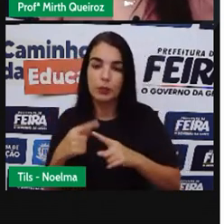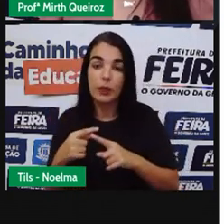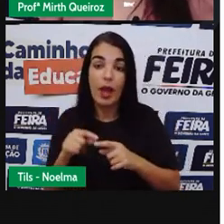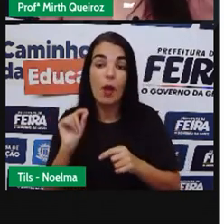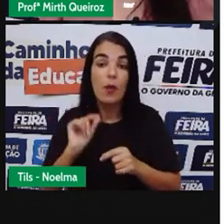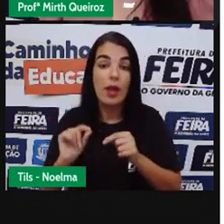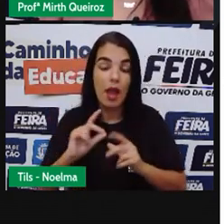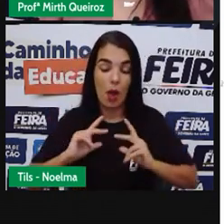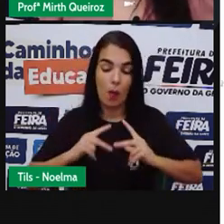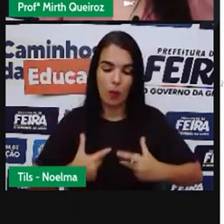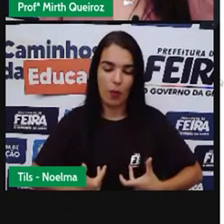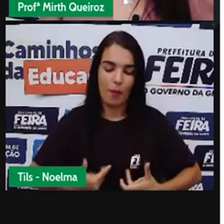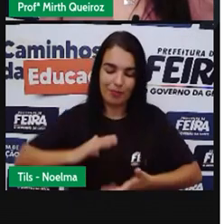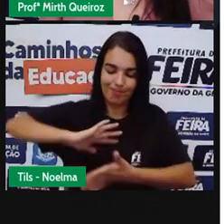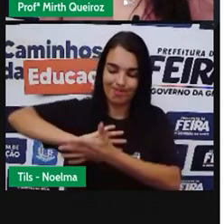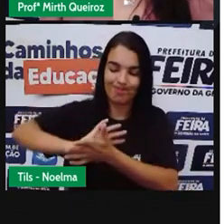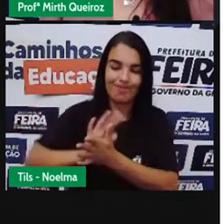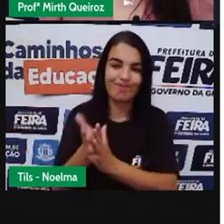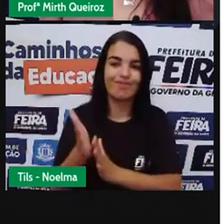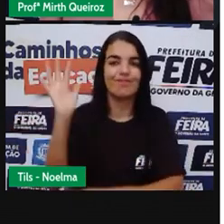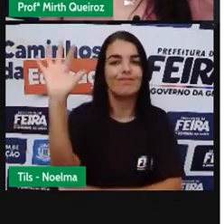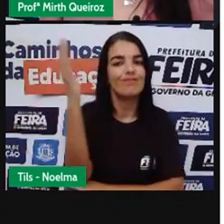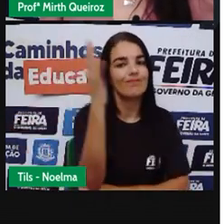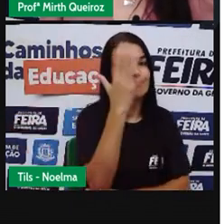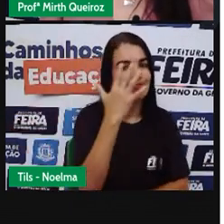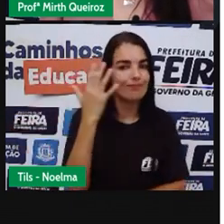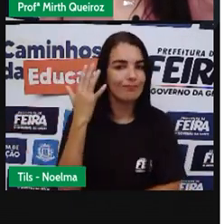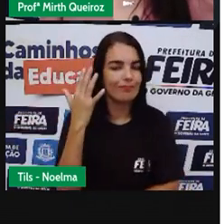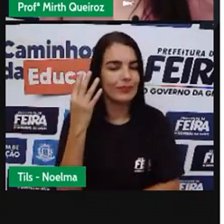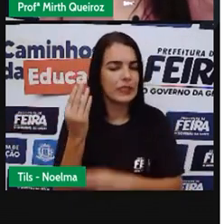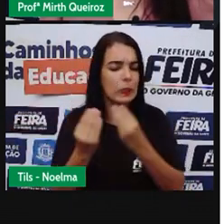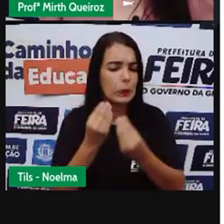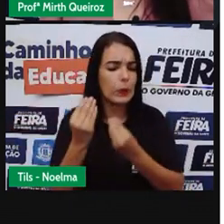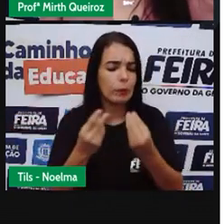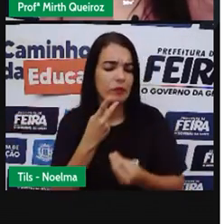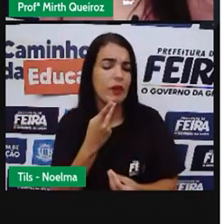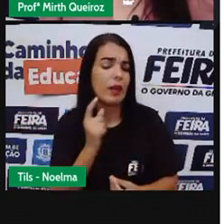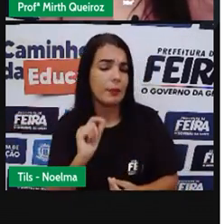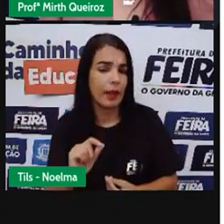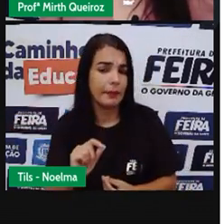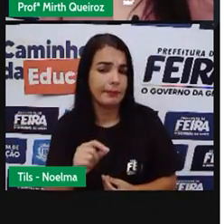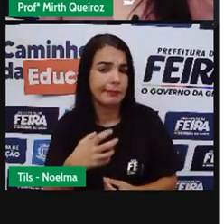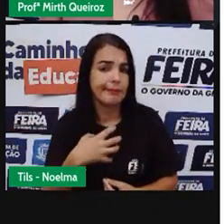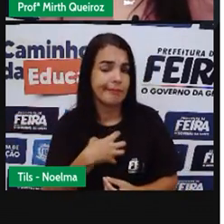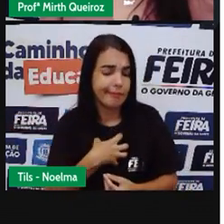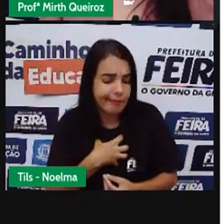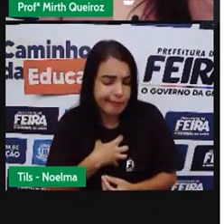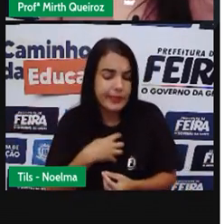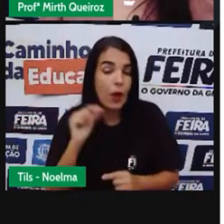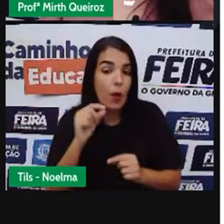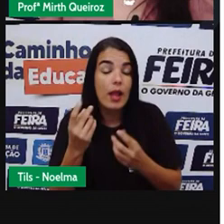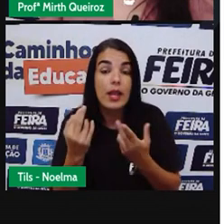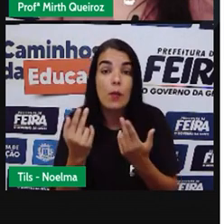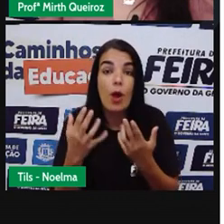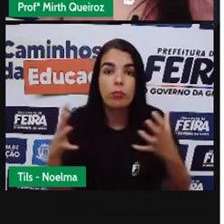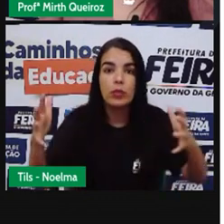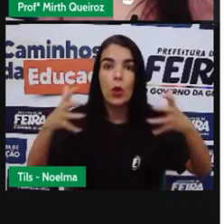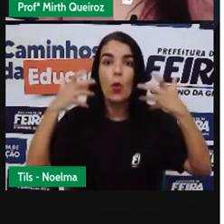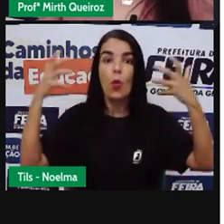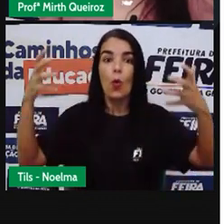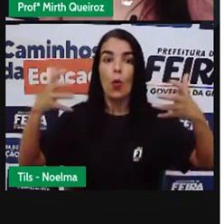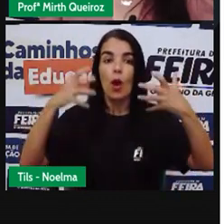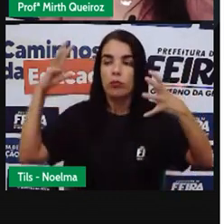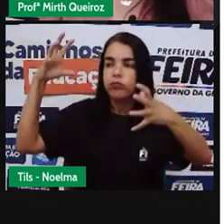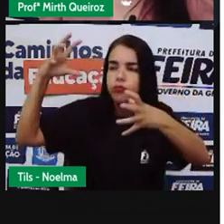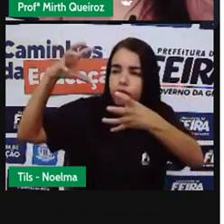ação humana Como é que a natureza Ela fala com a gente? O próprio aquecimento global É uma forma de resposta